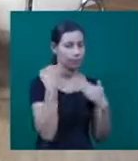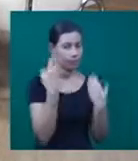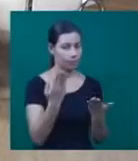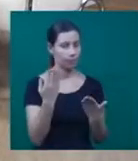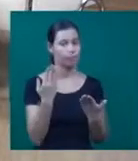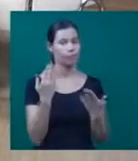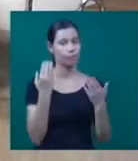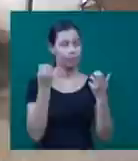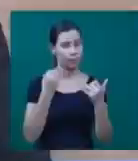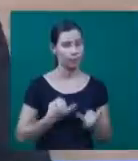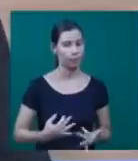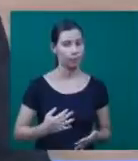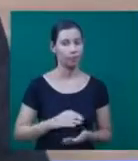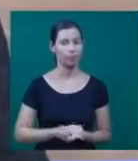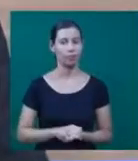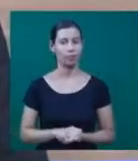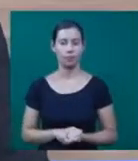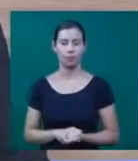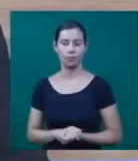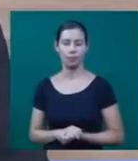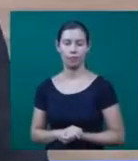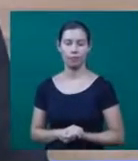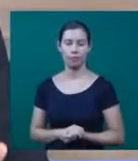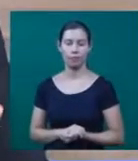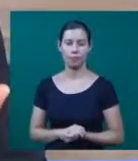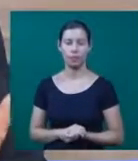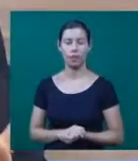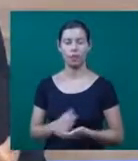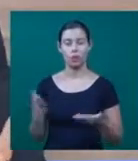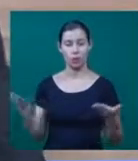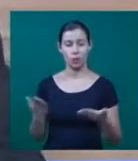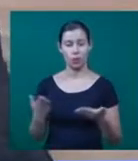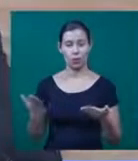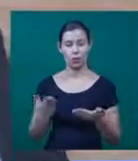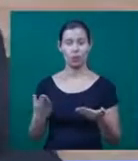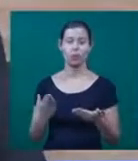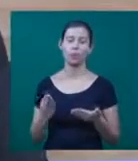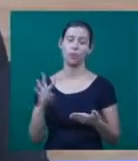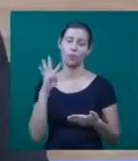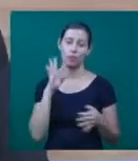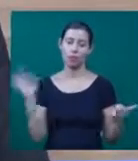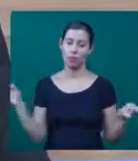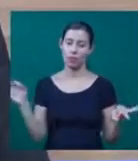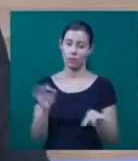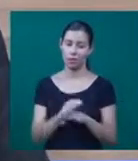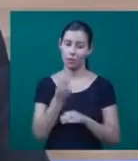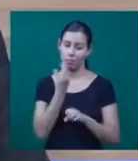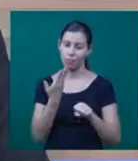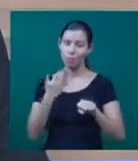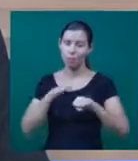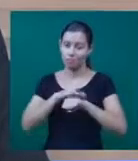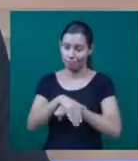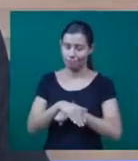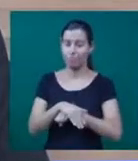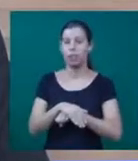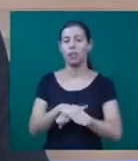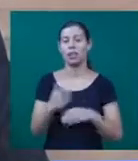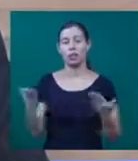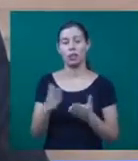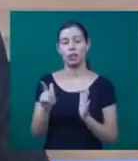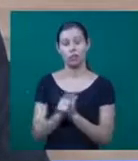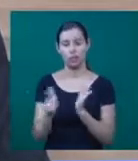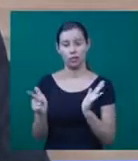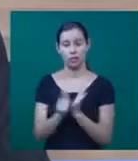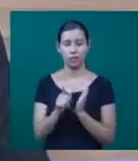Eu que agradeço, muito obrigado. Obrigada. A gente encerra o TV Notícias desta quarta-feira. excelente noite para você. Fique agora com as notícias do Estado, no